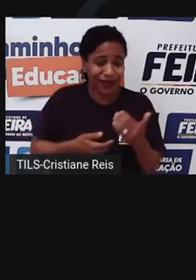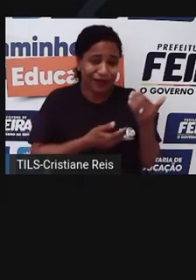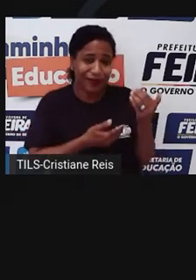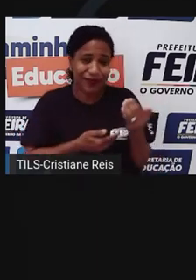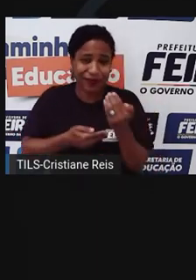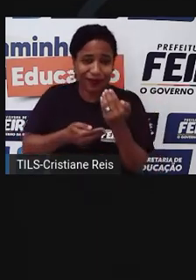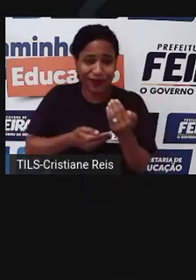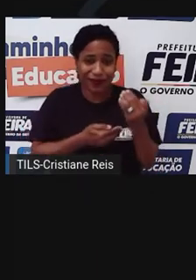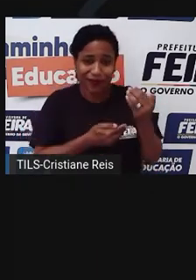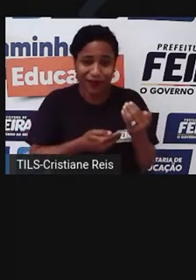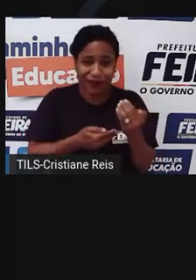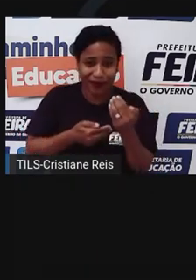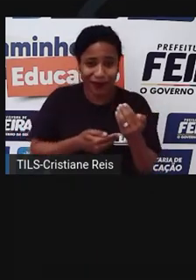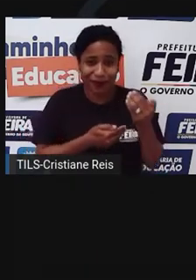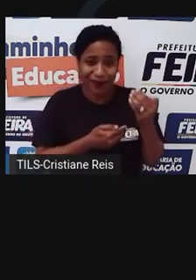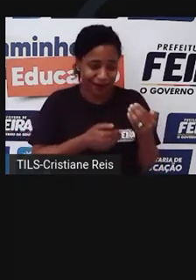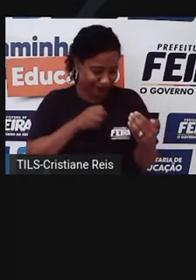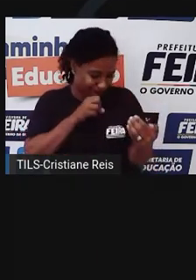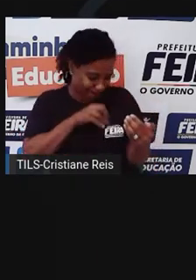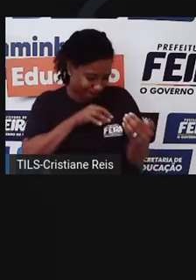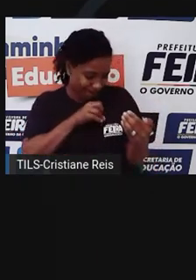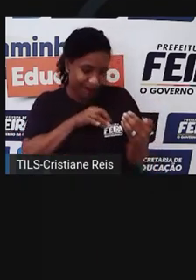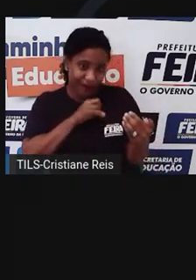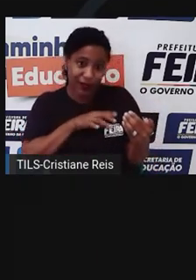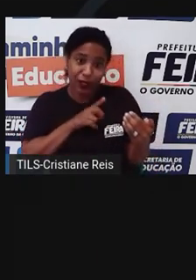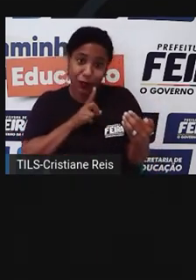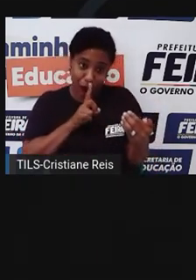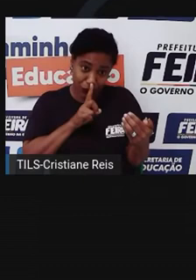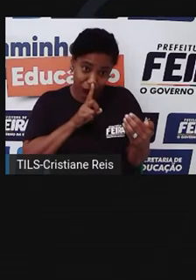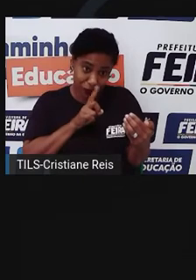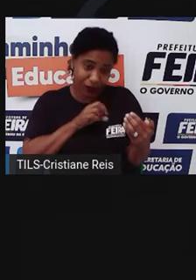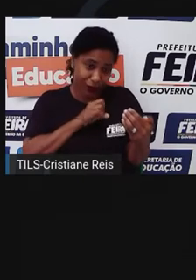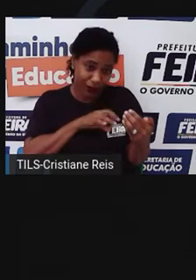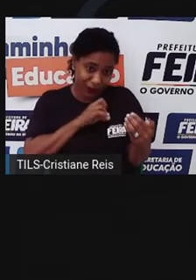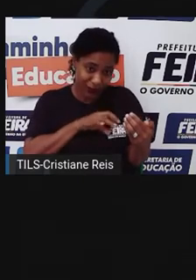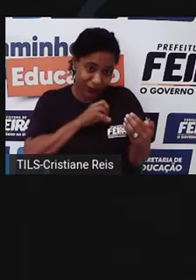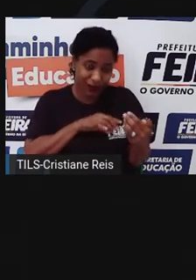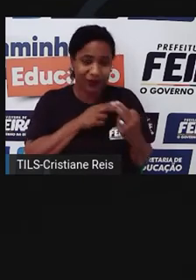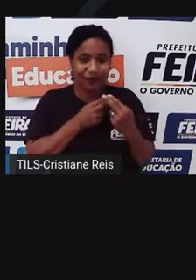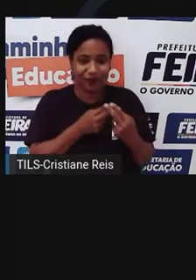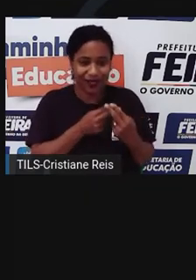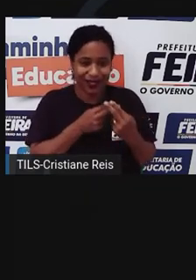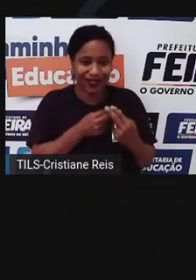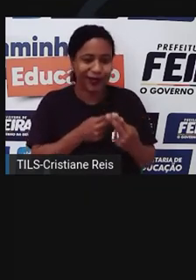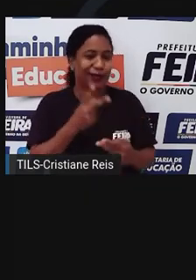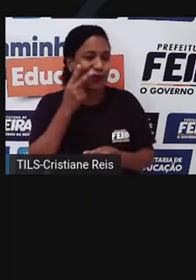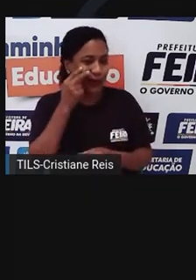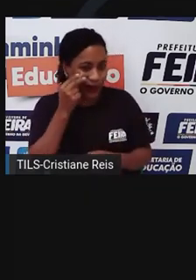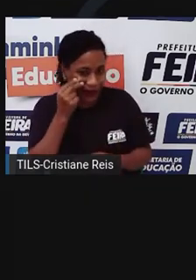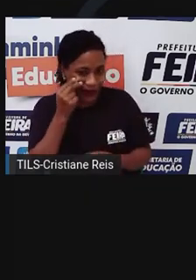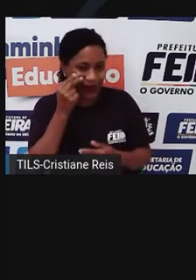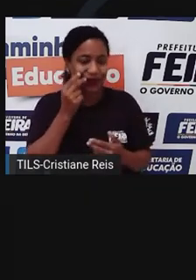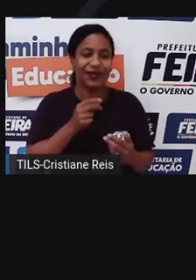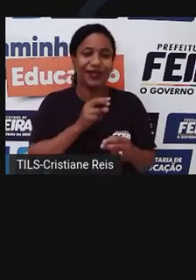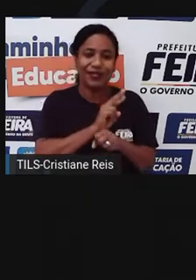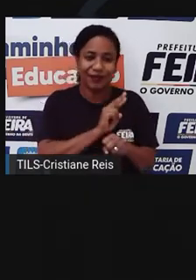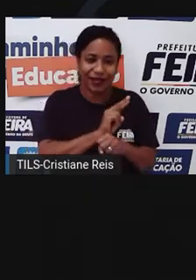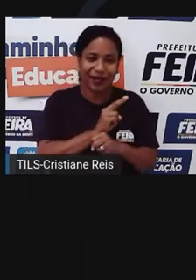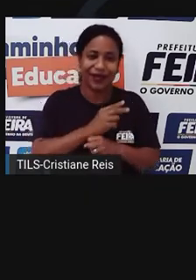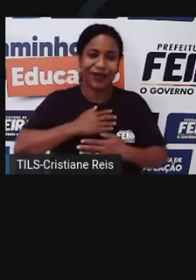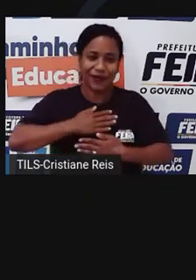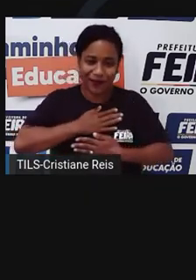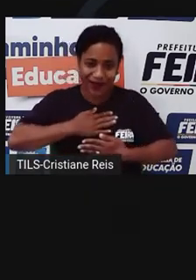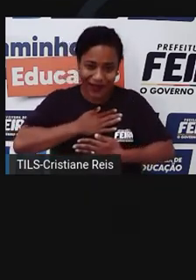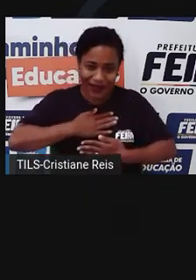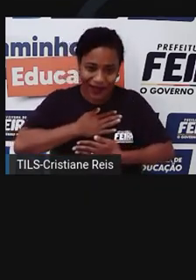meu filho desde bebê a esperar, a esperar pelo horário da amamentação, a esperar pelo horário do banho, a organizar os seus